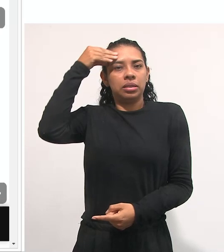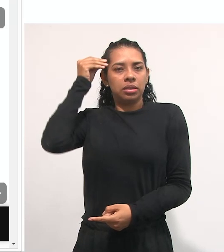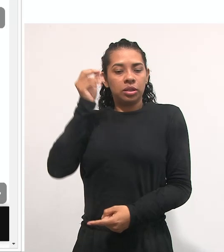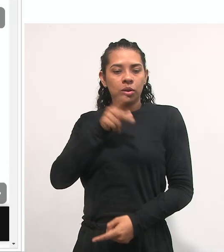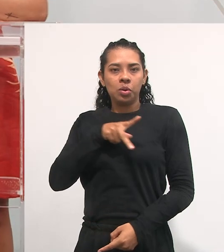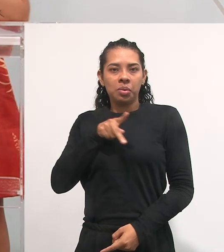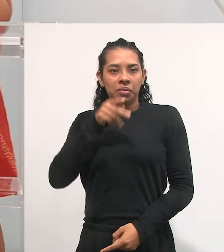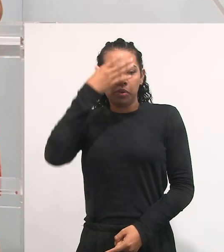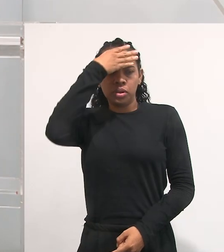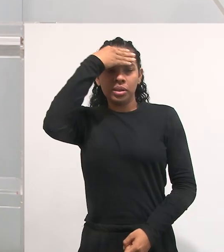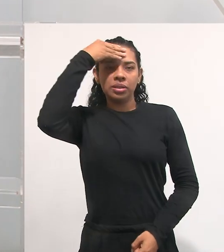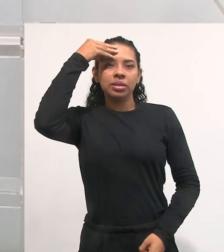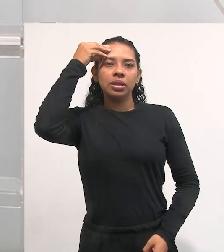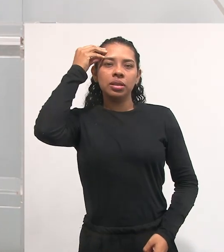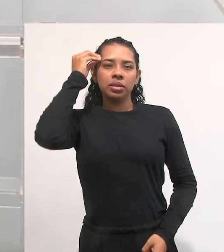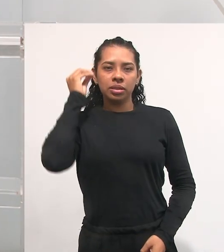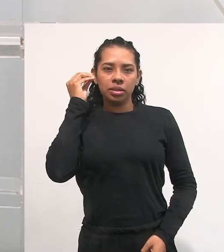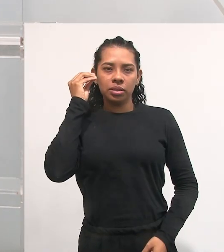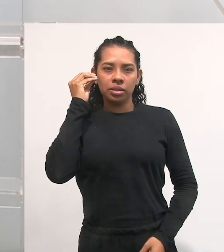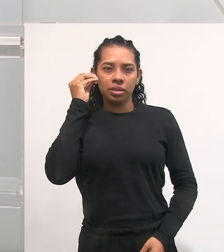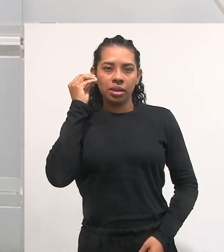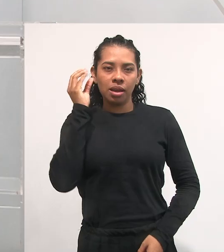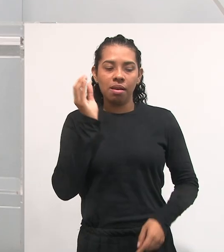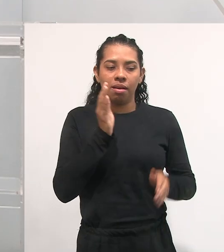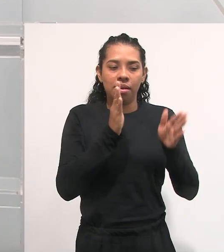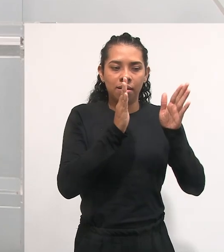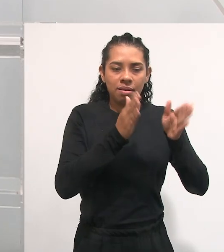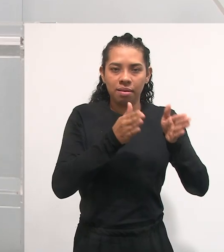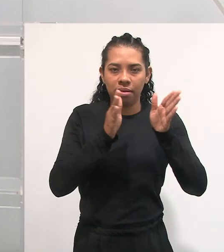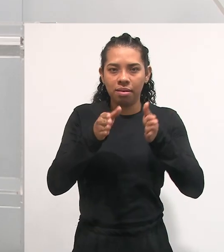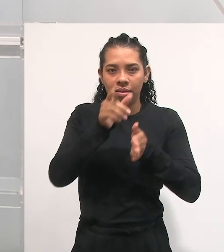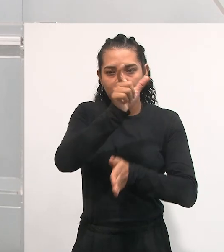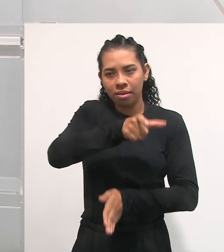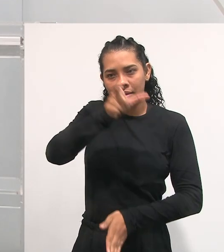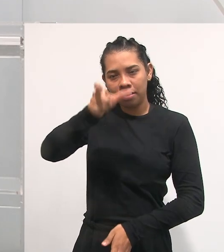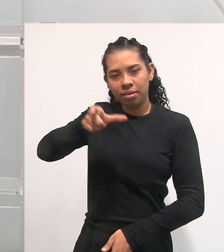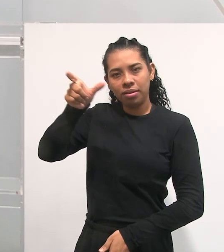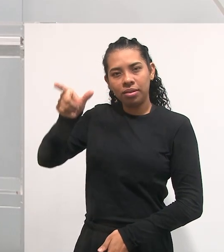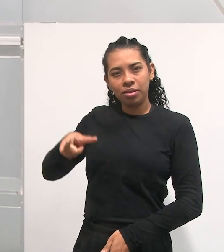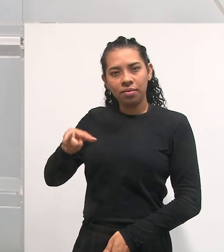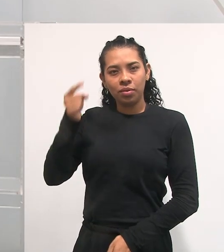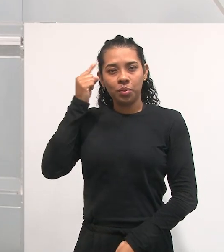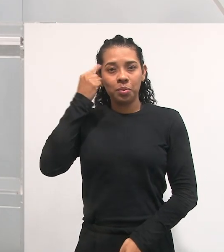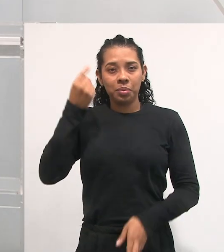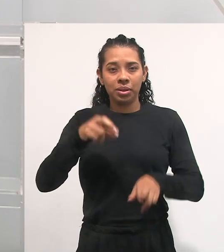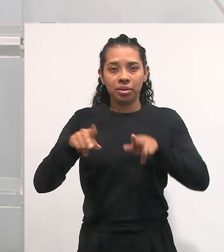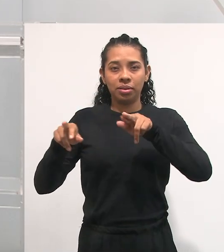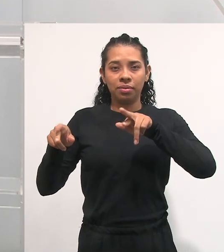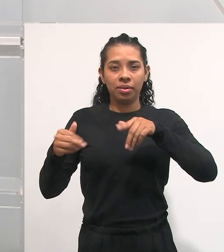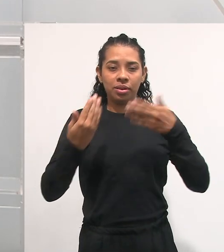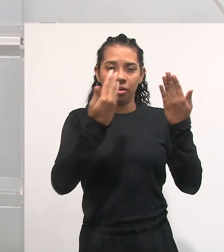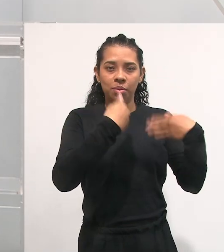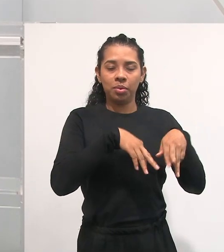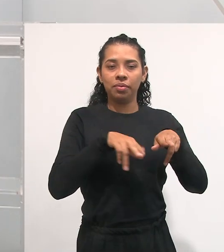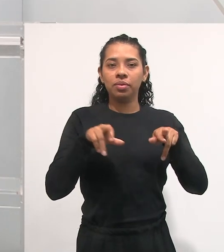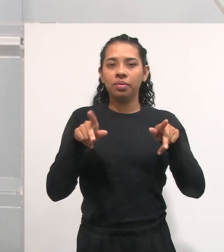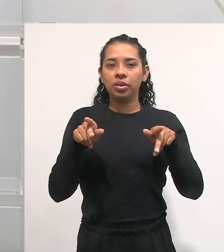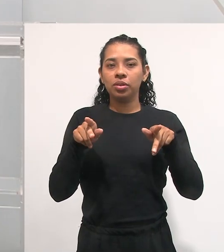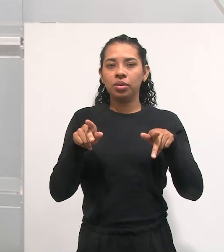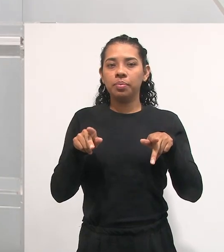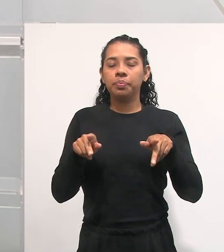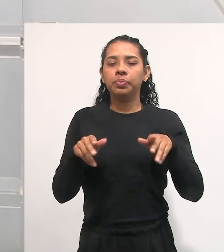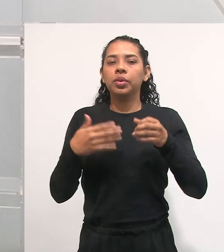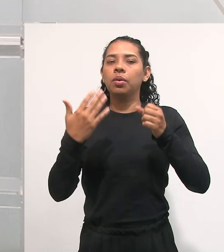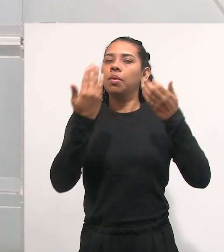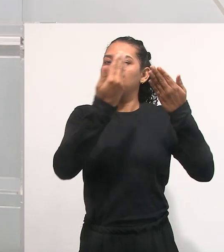Então, num primeiro momento, a avaliação, ela teve esse intuito de, literalmente, classificar,